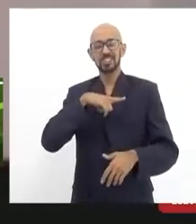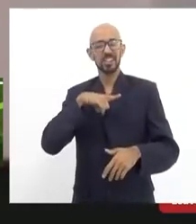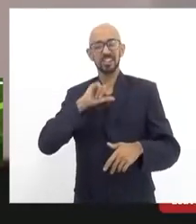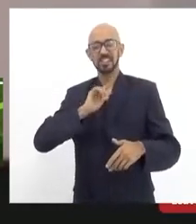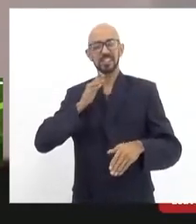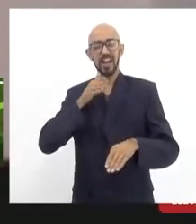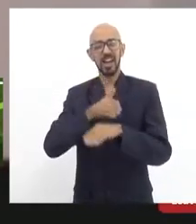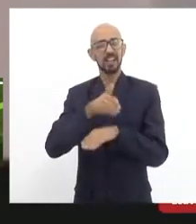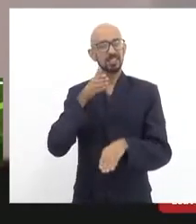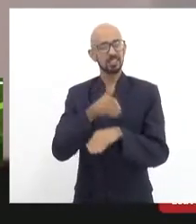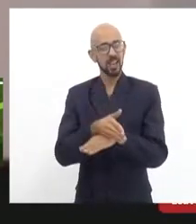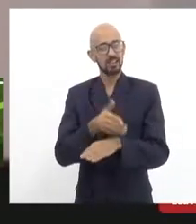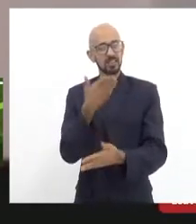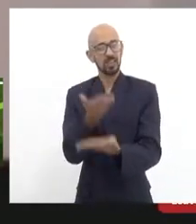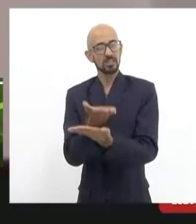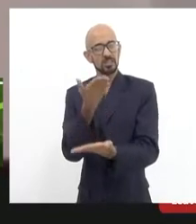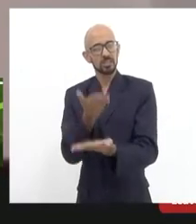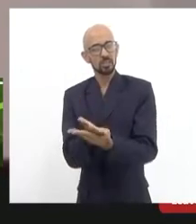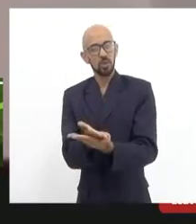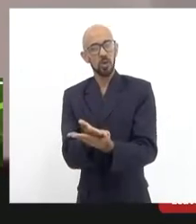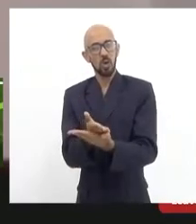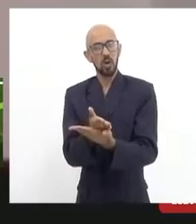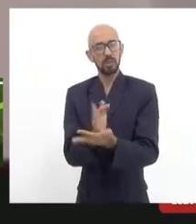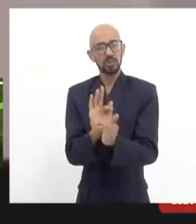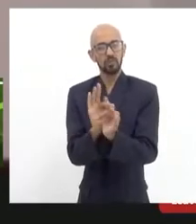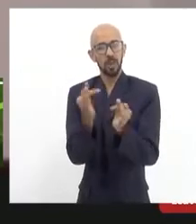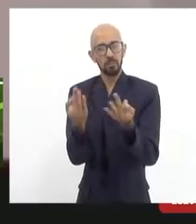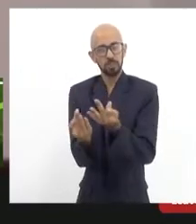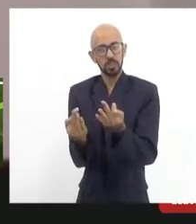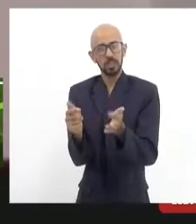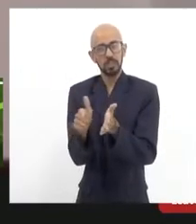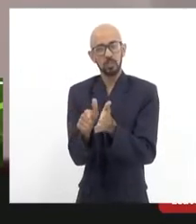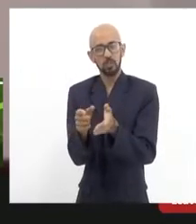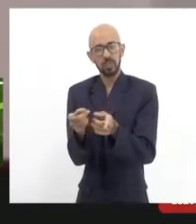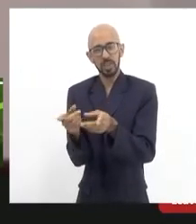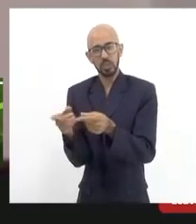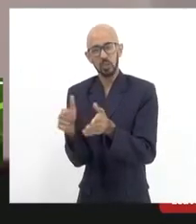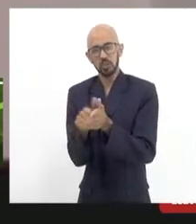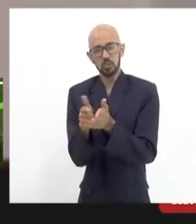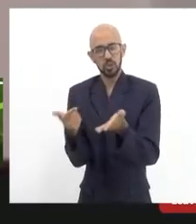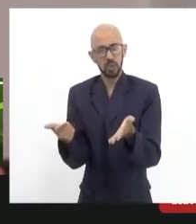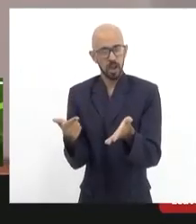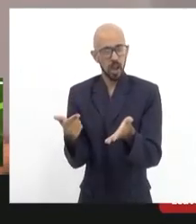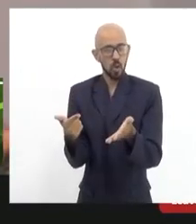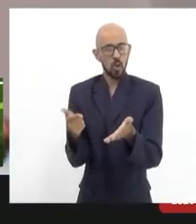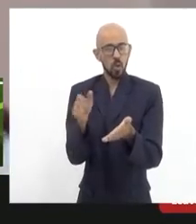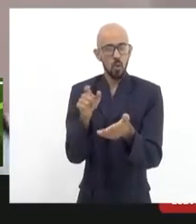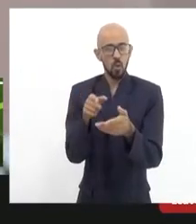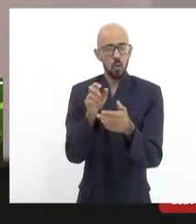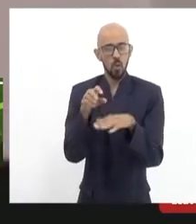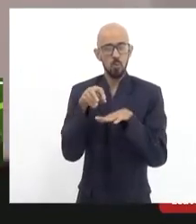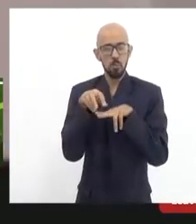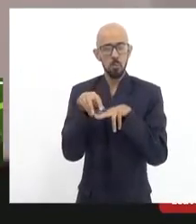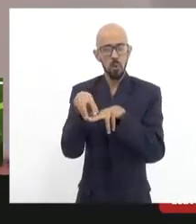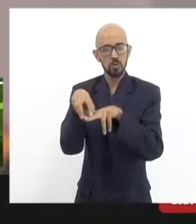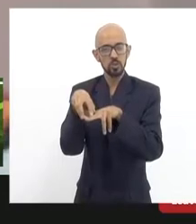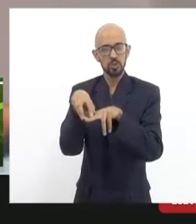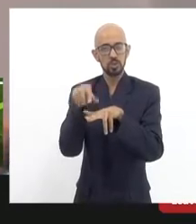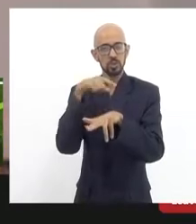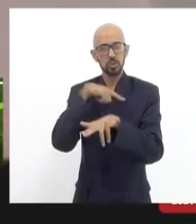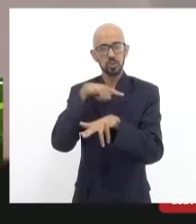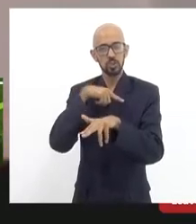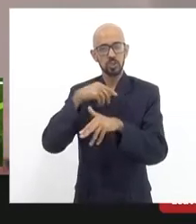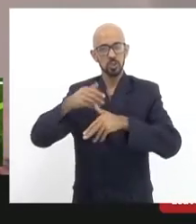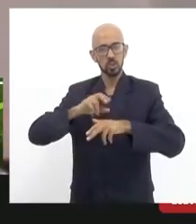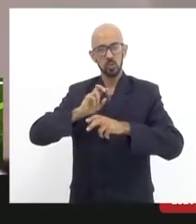às escolas ao consumo ao jornaleiro é o bonde de fato ele fazia um trânsito em um